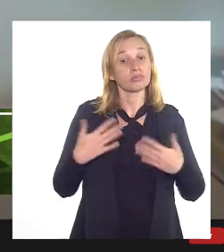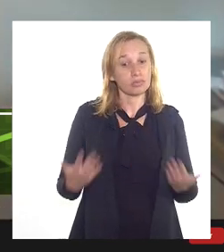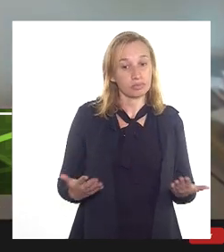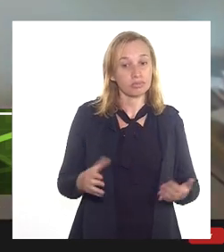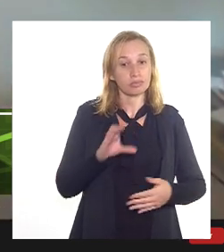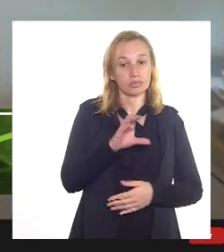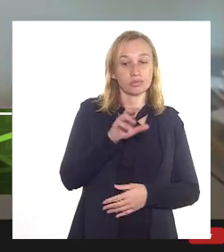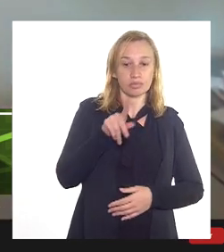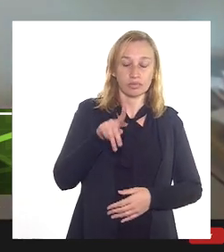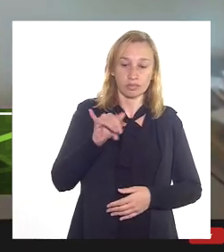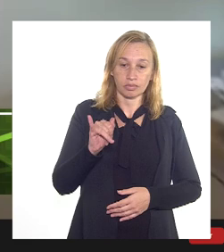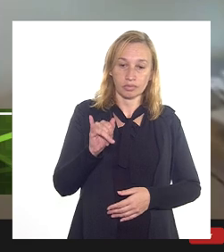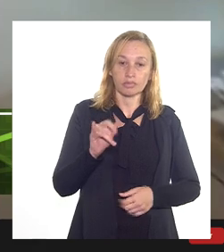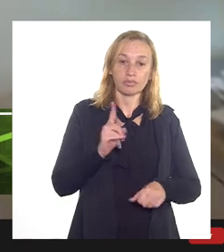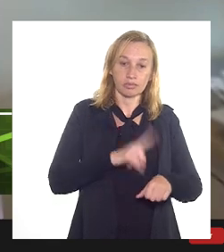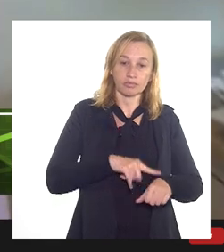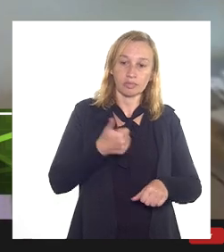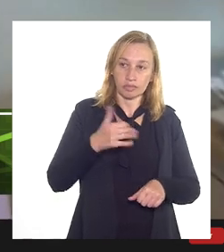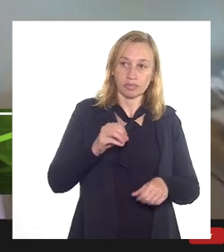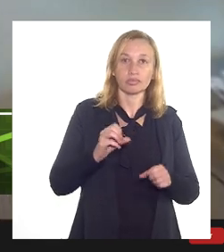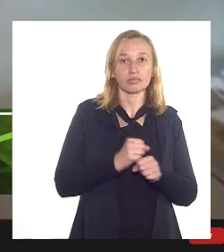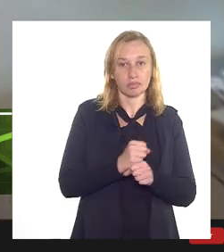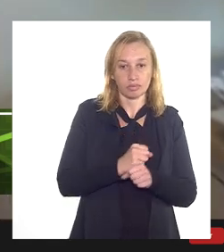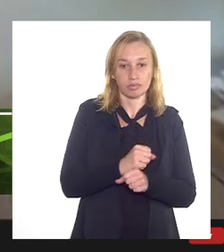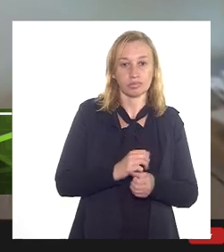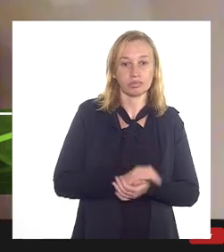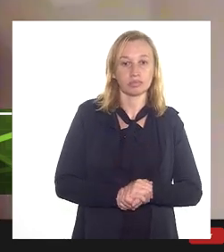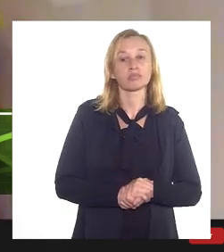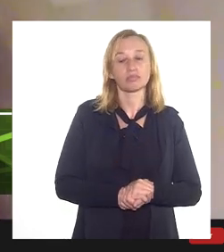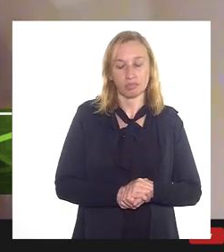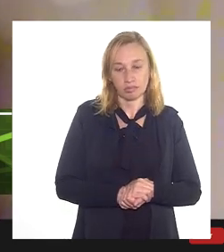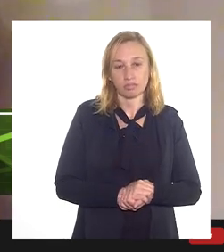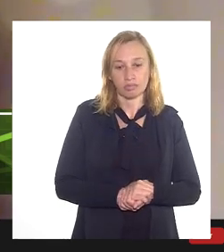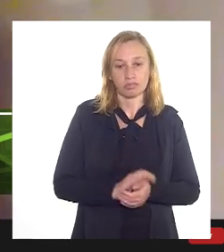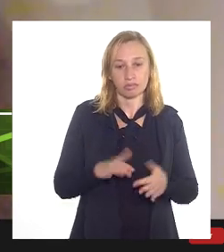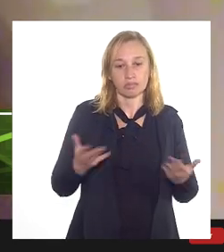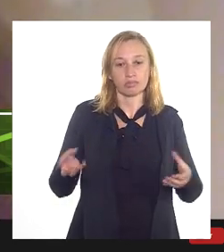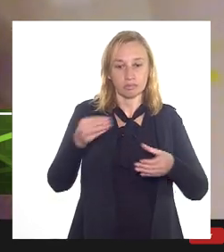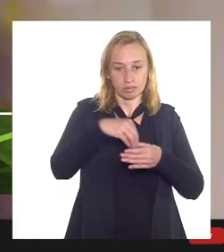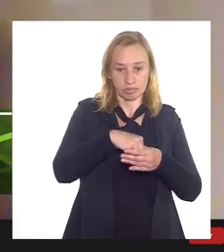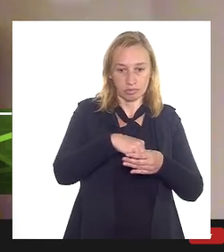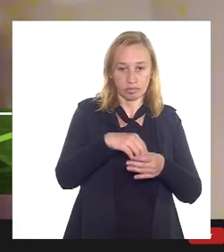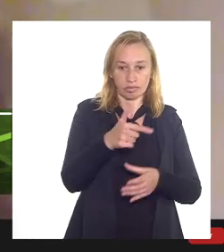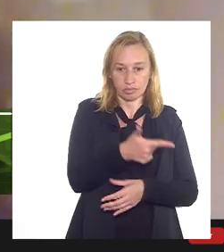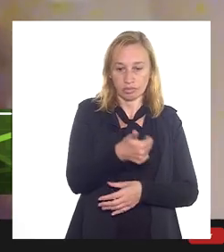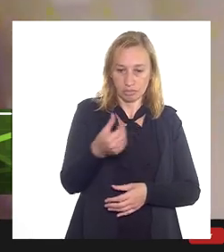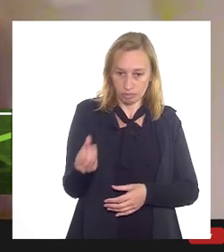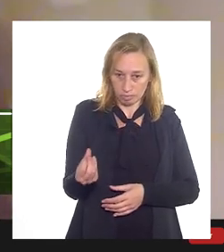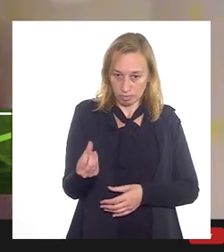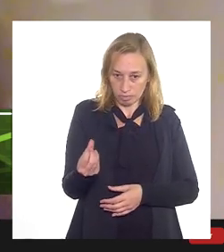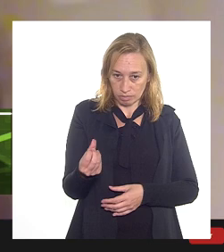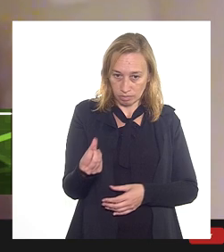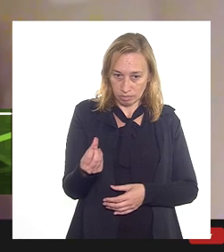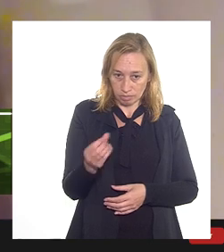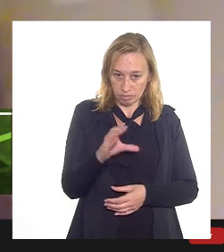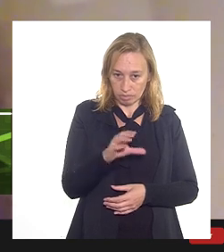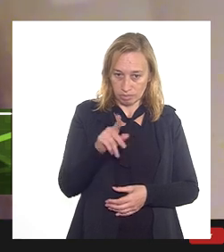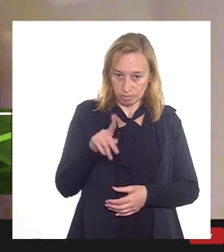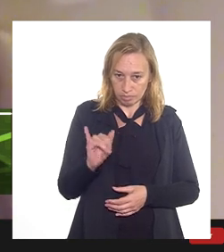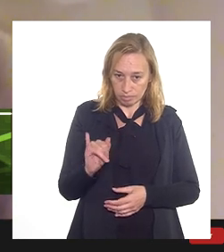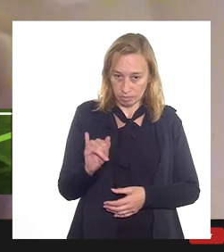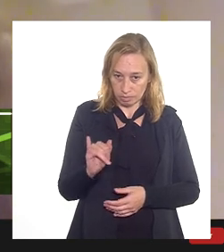está trabalhando com prazo decadencial de 10 anos. De 10 anos. Então, está incluído o exercício de 2016 no escopo da CPI.